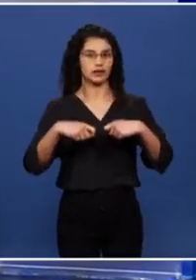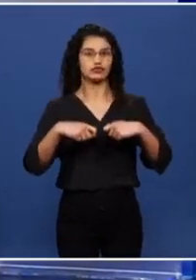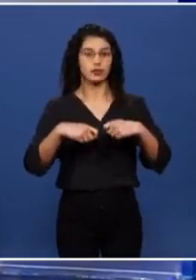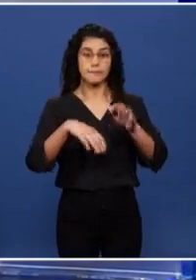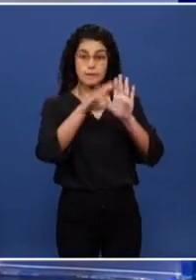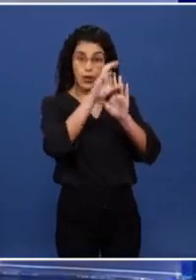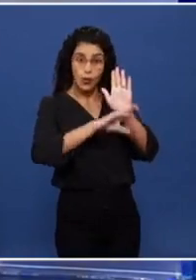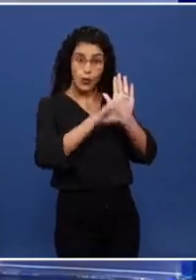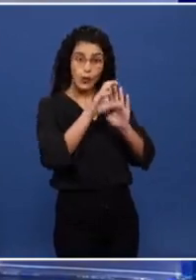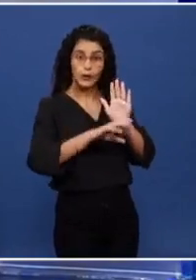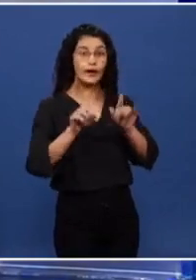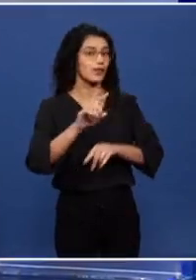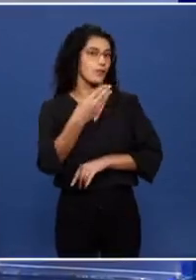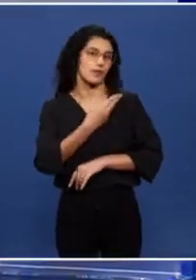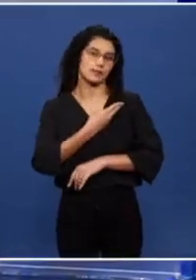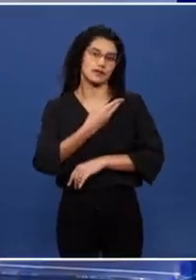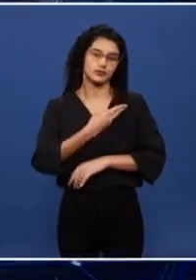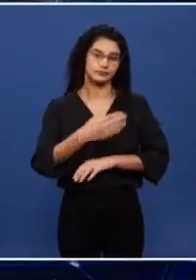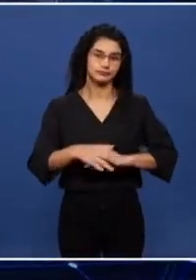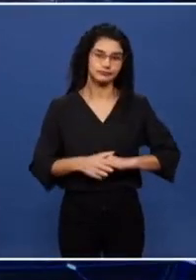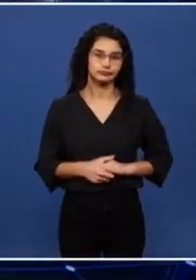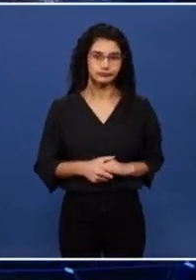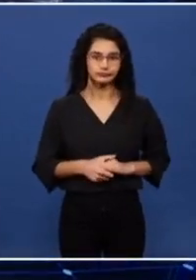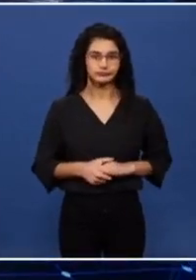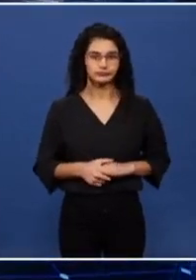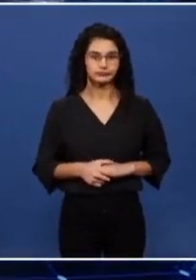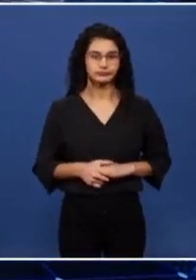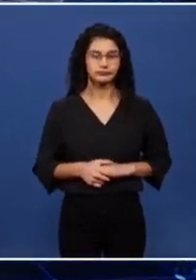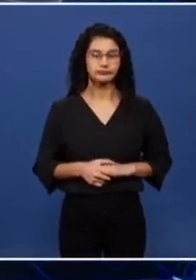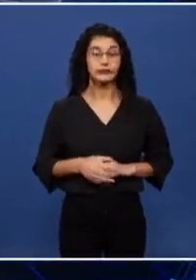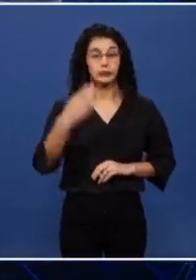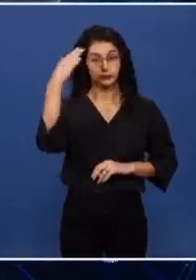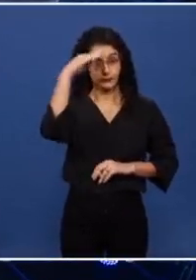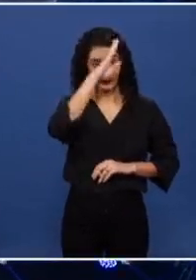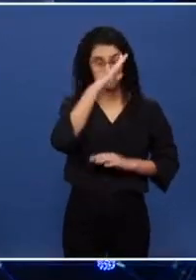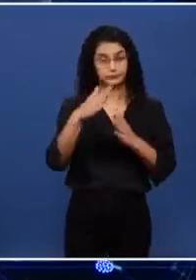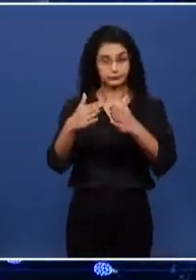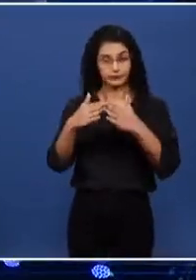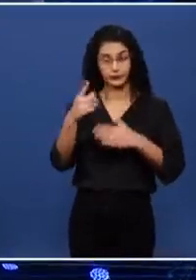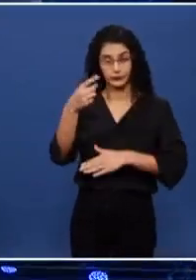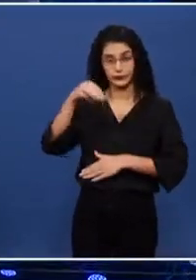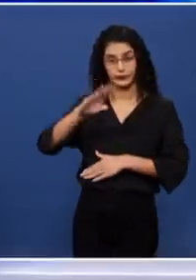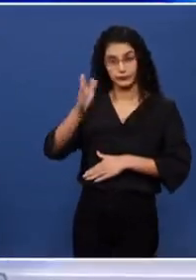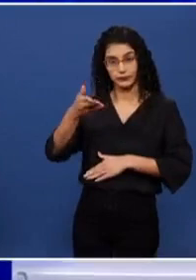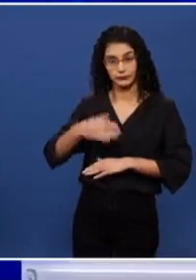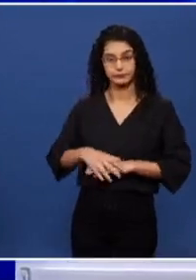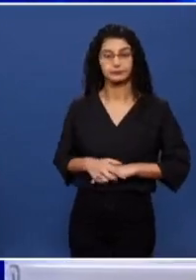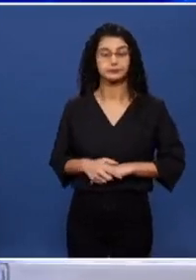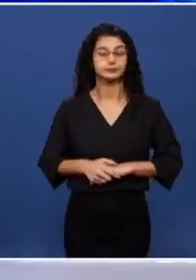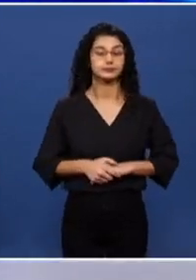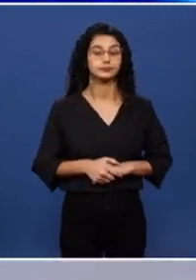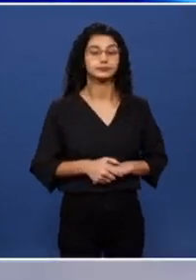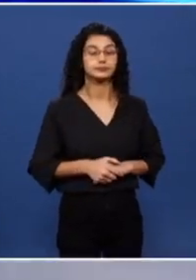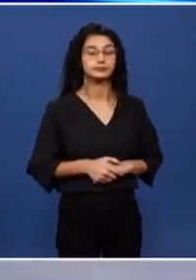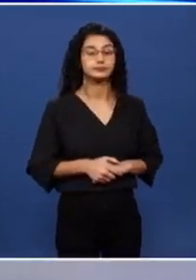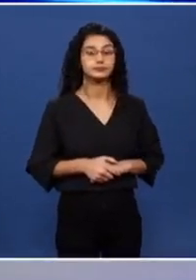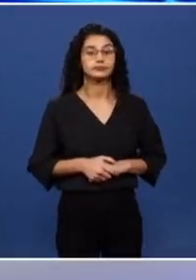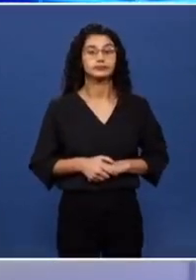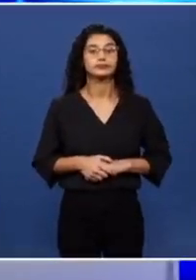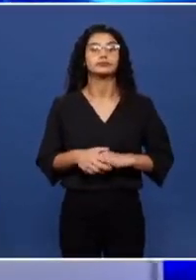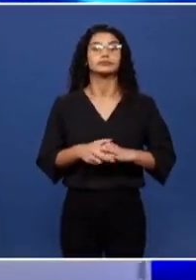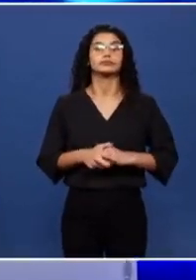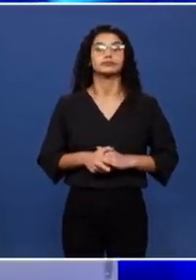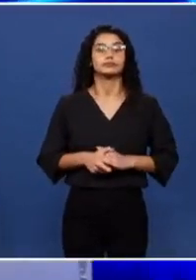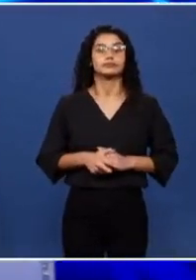currículo e não por amizade. Candidato Jair Bolsonaro, por favor, um minuto e meio. Apresado a jornalista